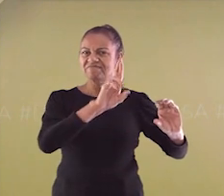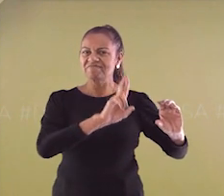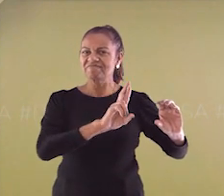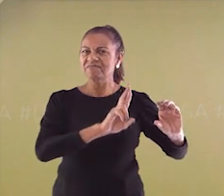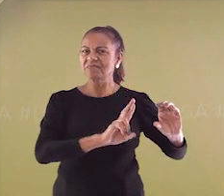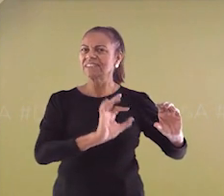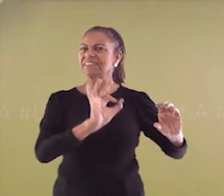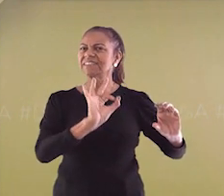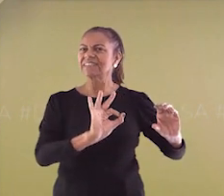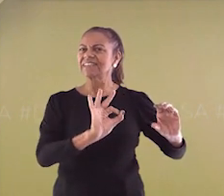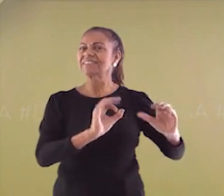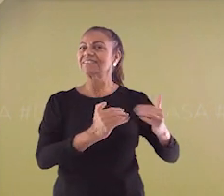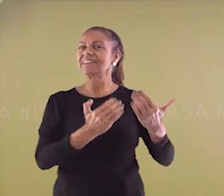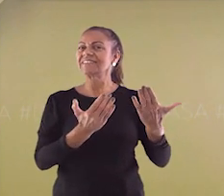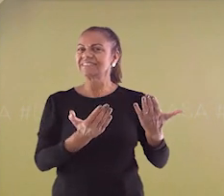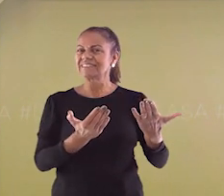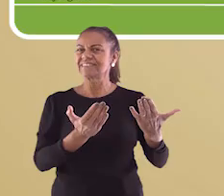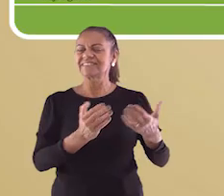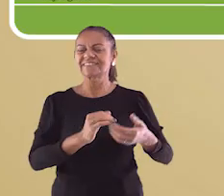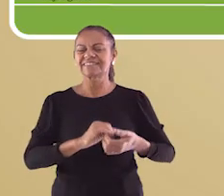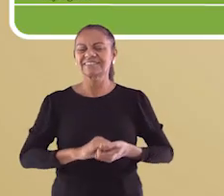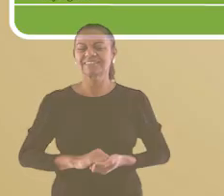te dar 15 segundos para você pensar.